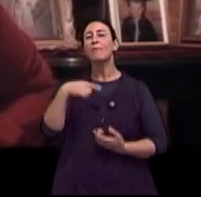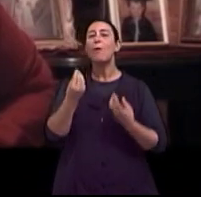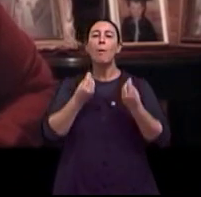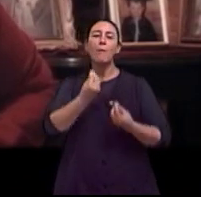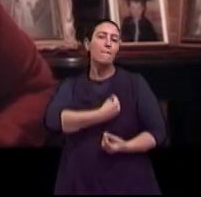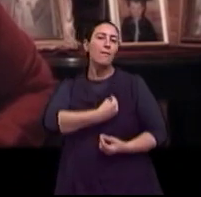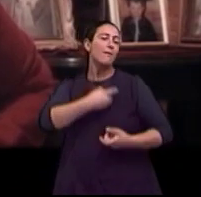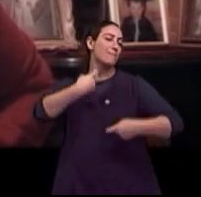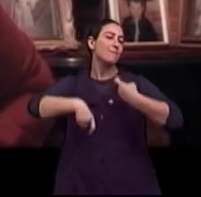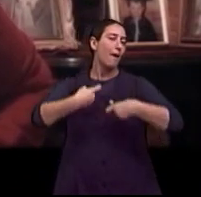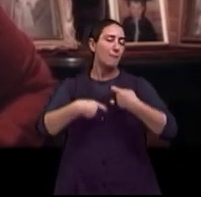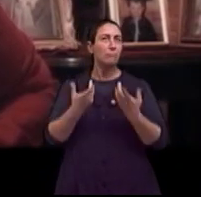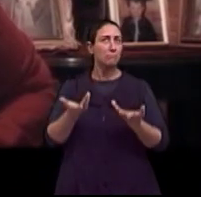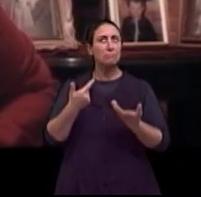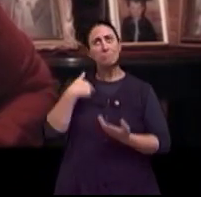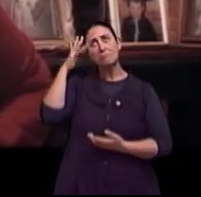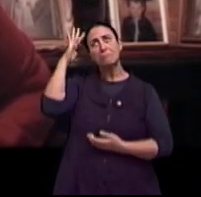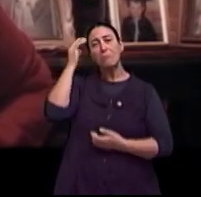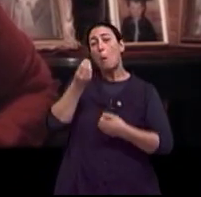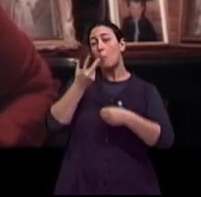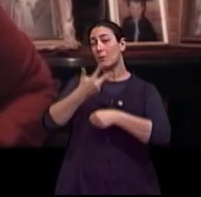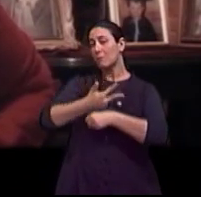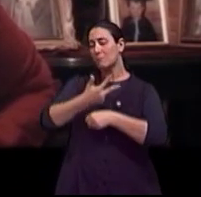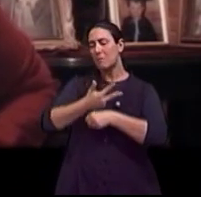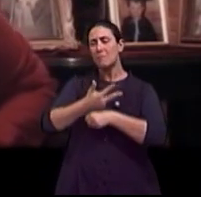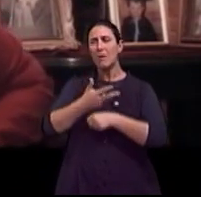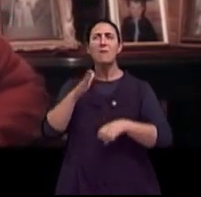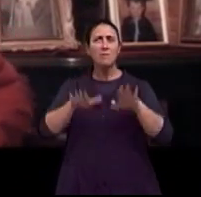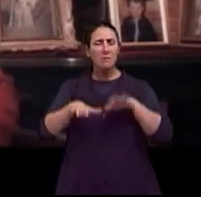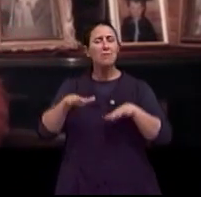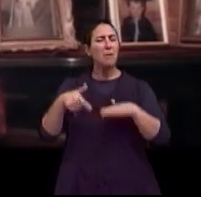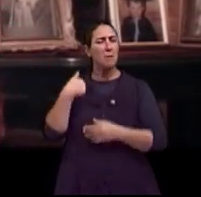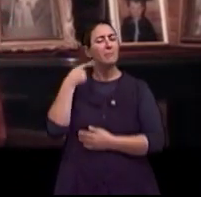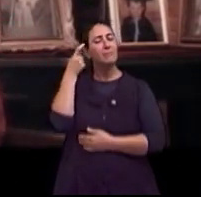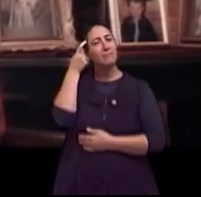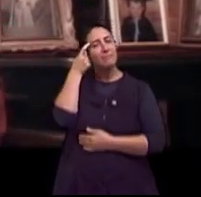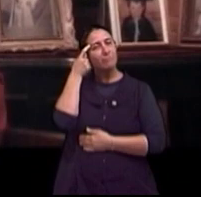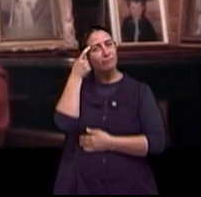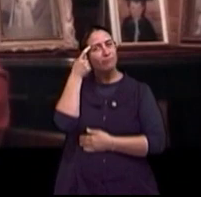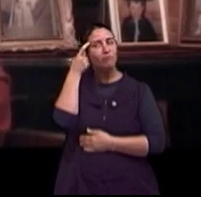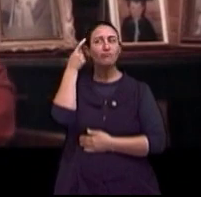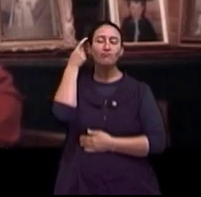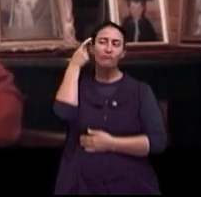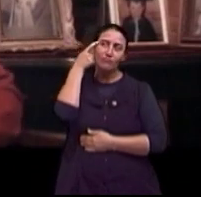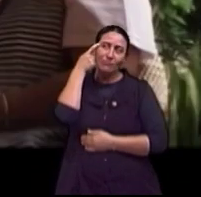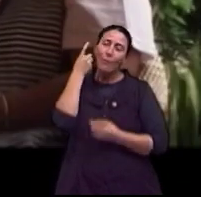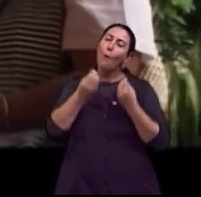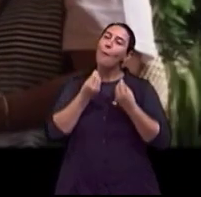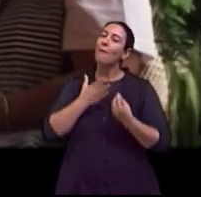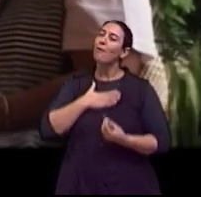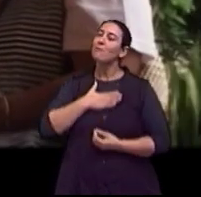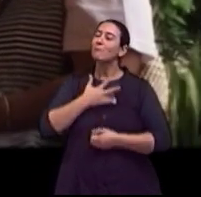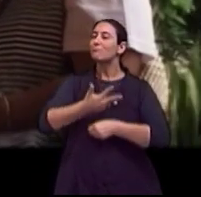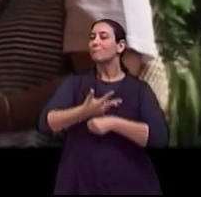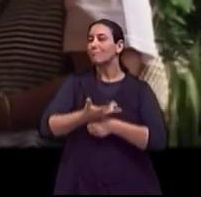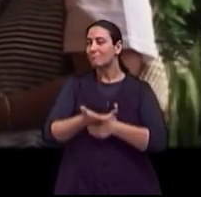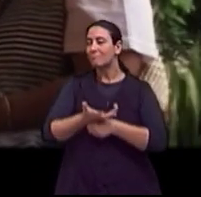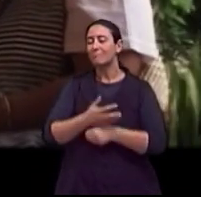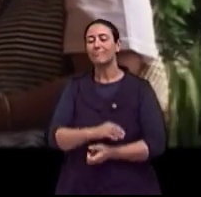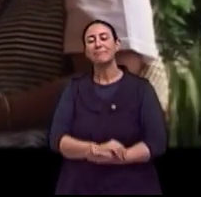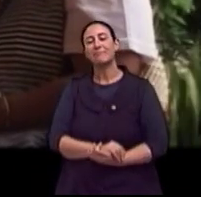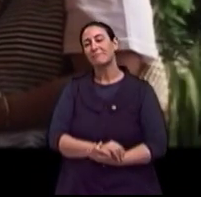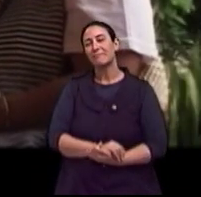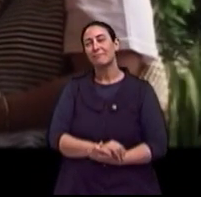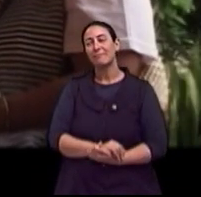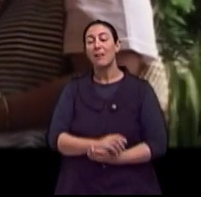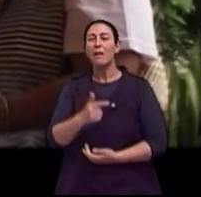às vezes, é claro, como todo mundo, me pego pensando como é que vai ser a minha velhice. Eu acho que quando a gente é